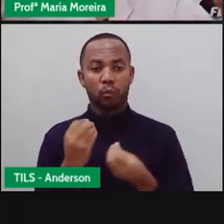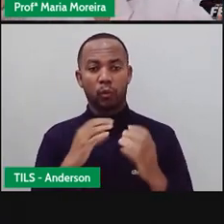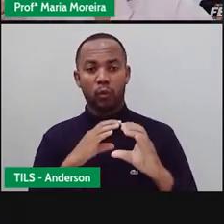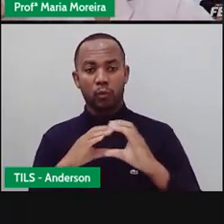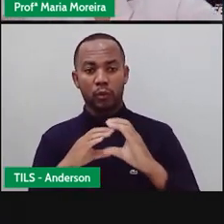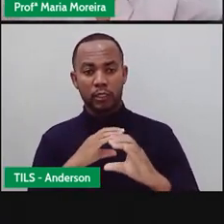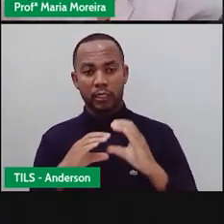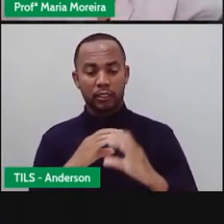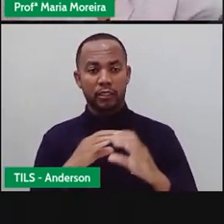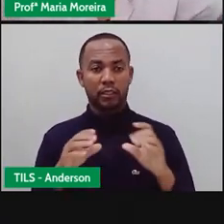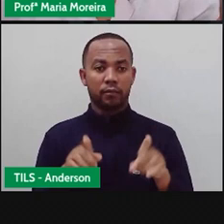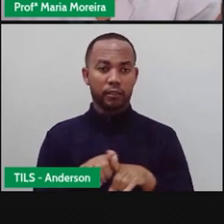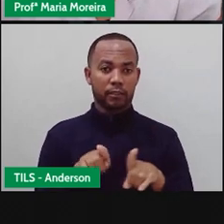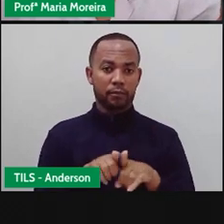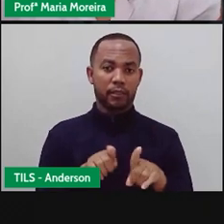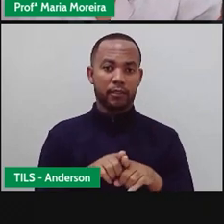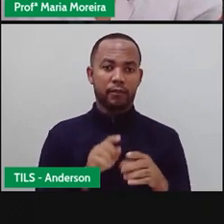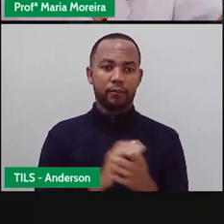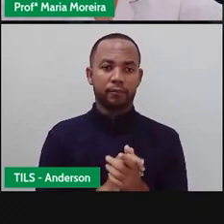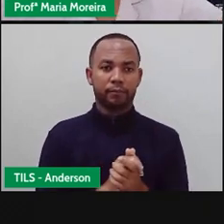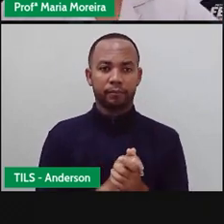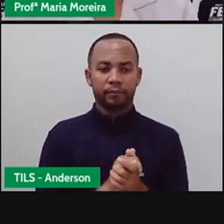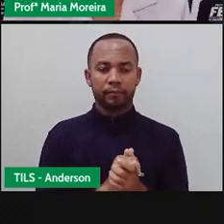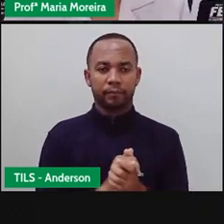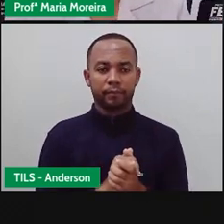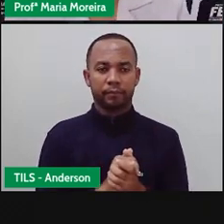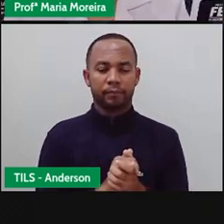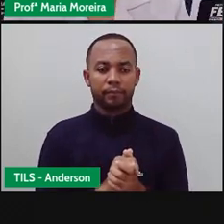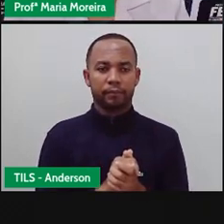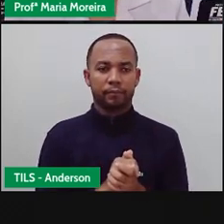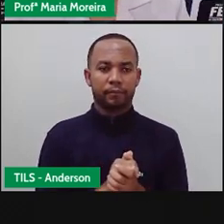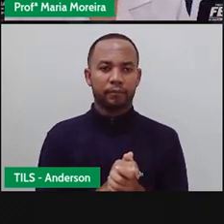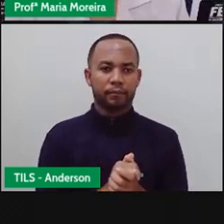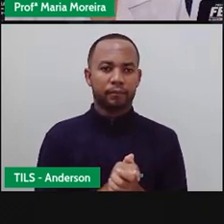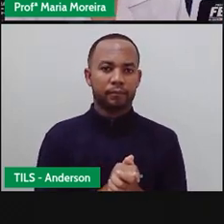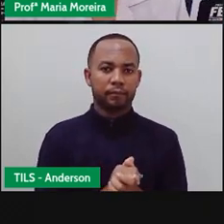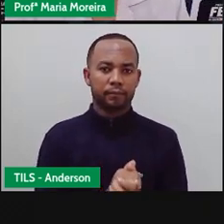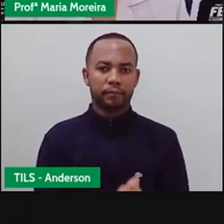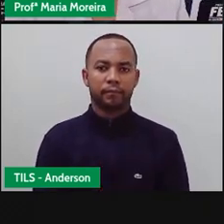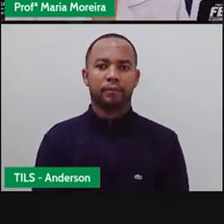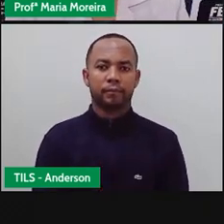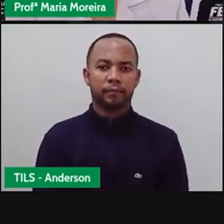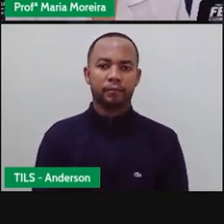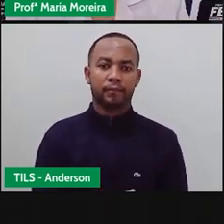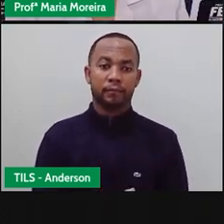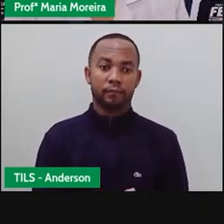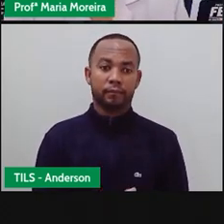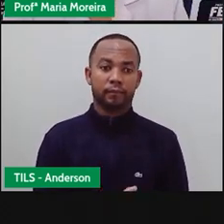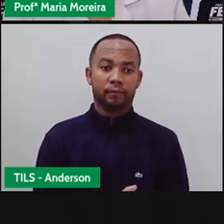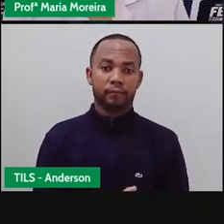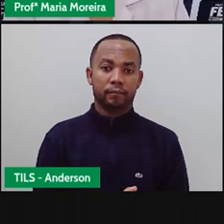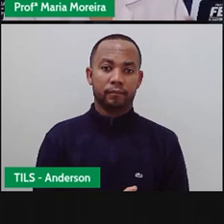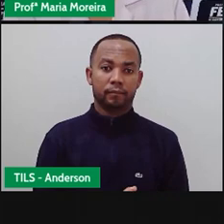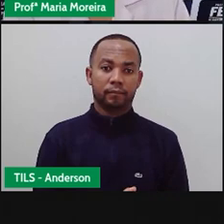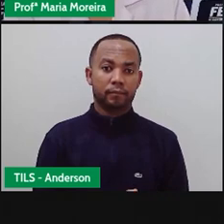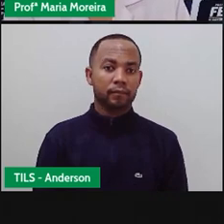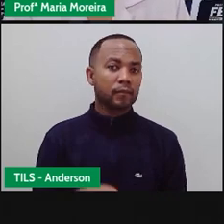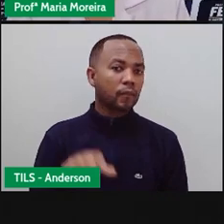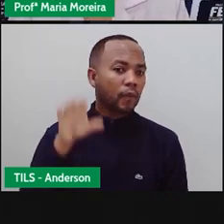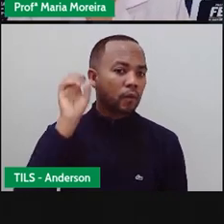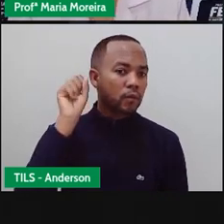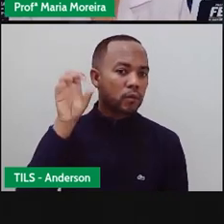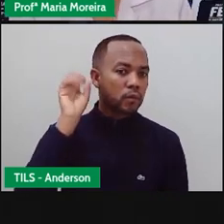né, eu aprendendo com vocês e vocês aprendendo com a gente. Vamos seguir aqui. Bom, o som